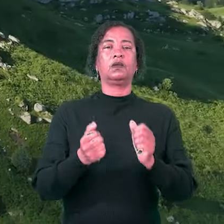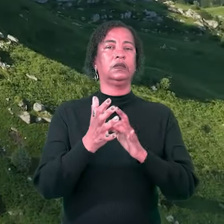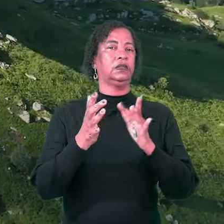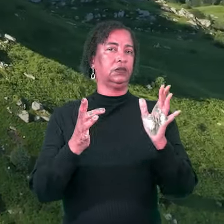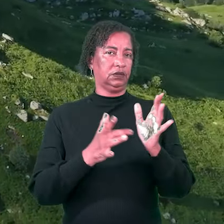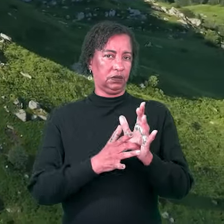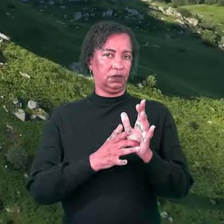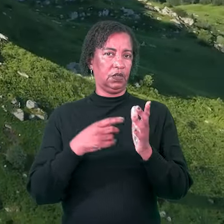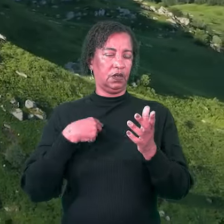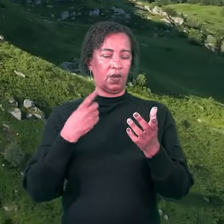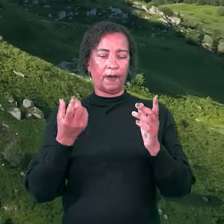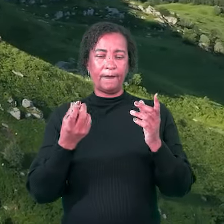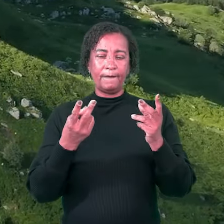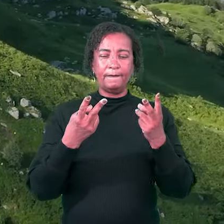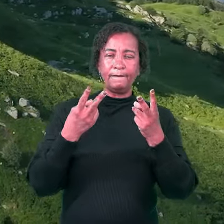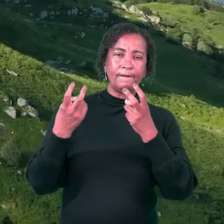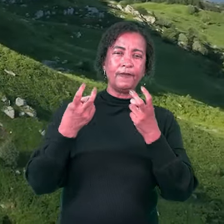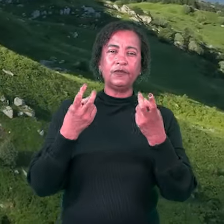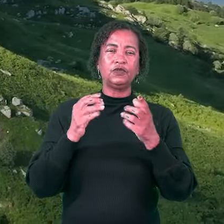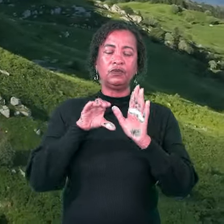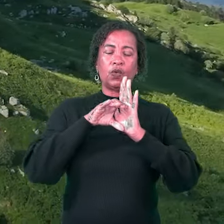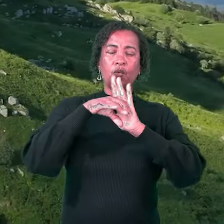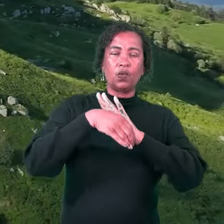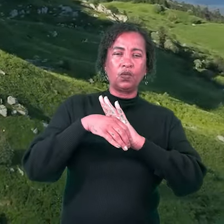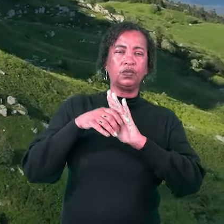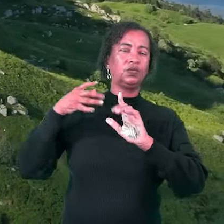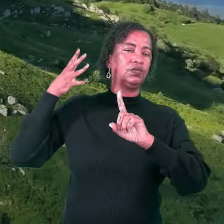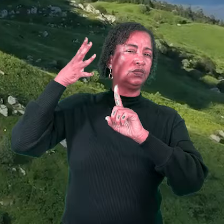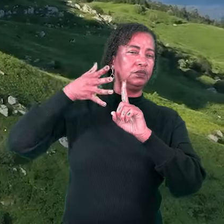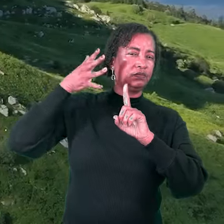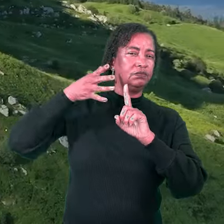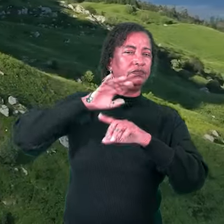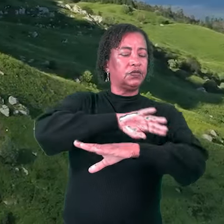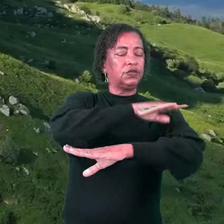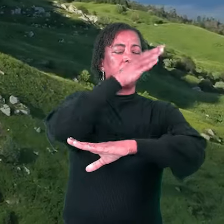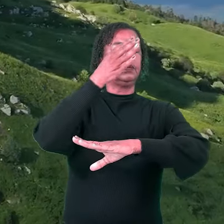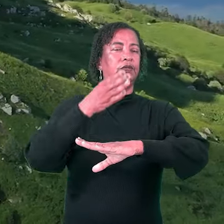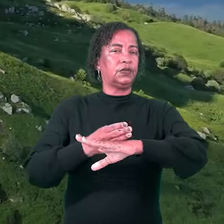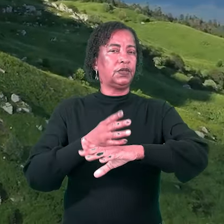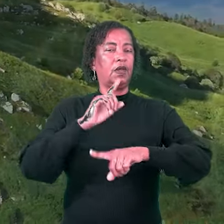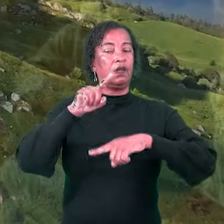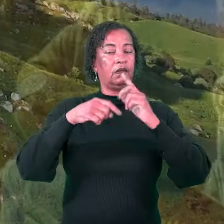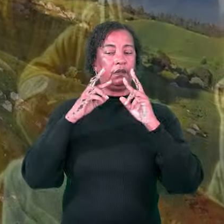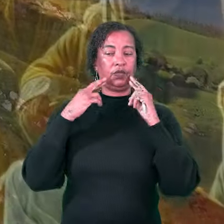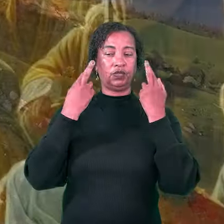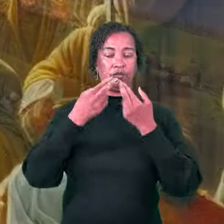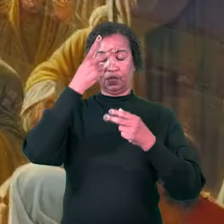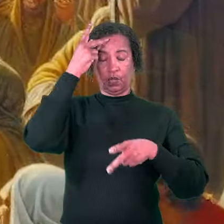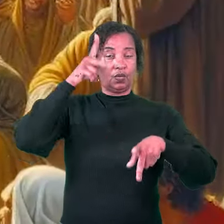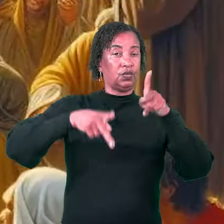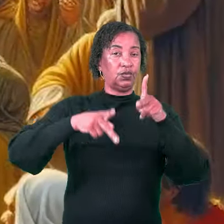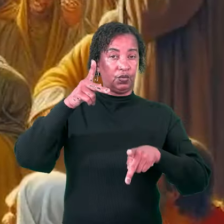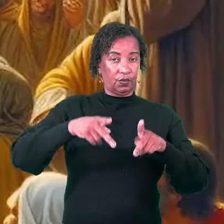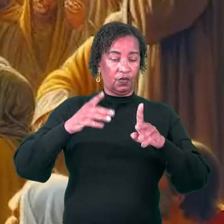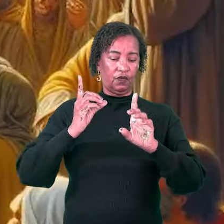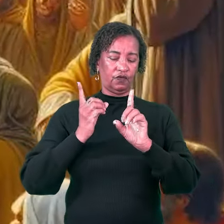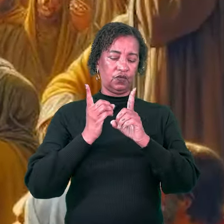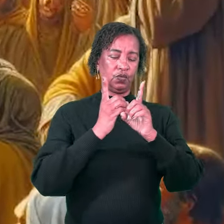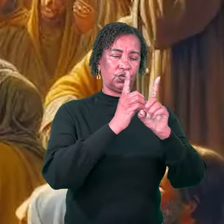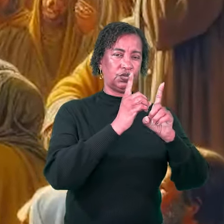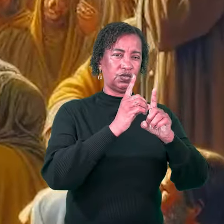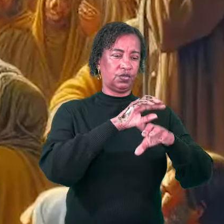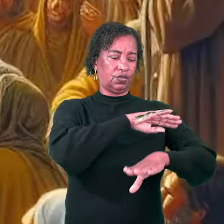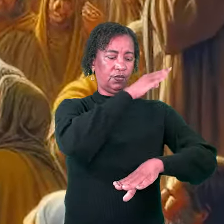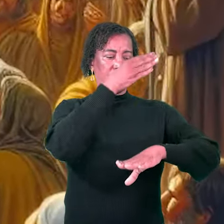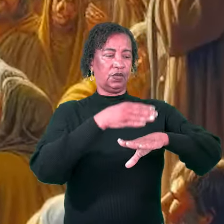prontos para analisar o conteúdo do Sermão da Montanha. Depois de reunir aquelas pessoas, ou seja, seus discípulos, no